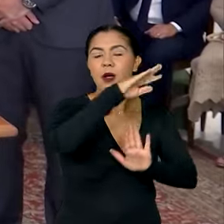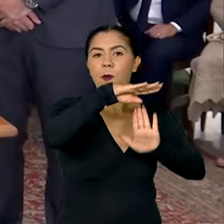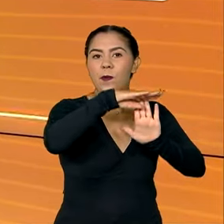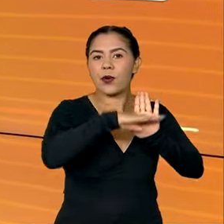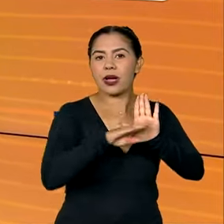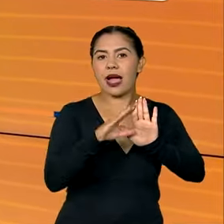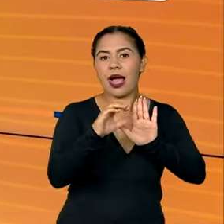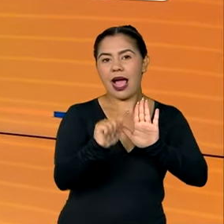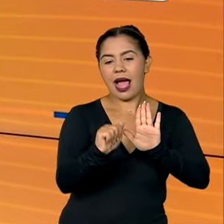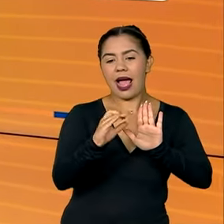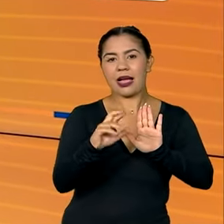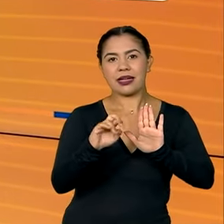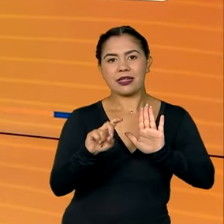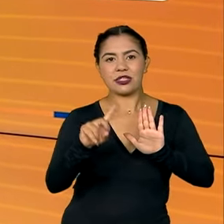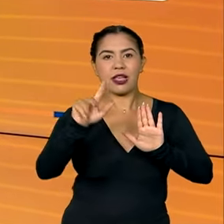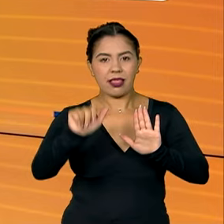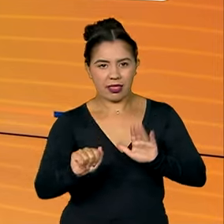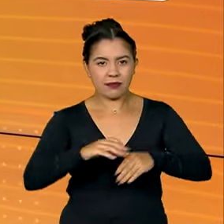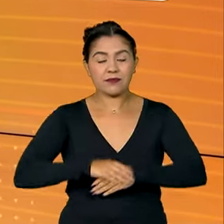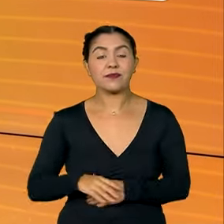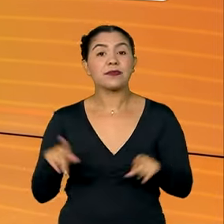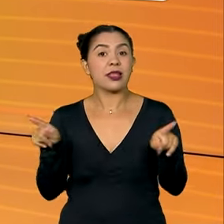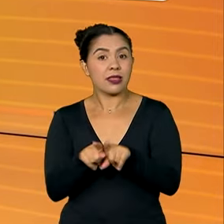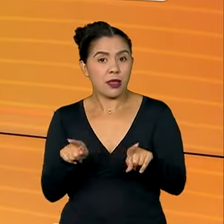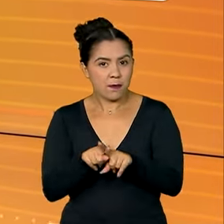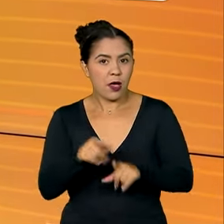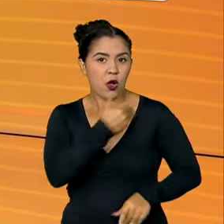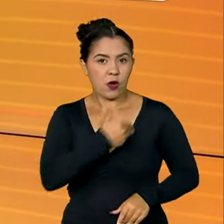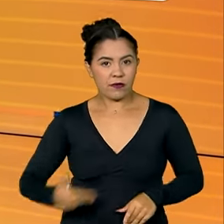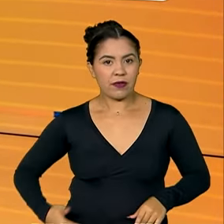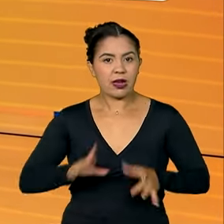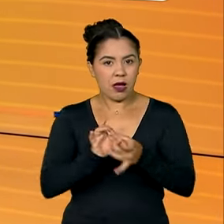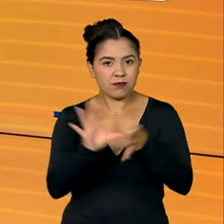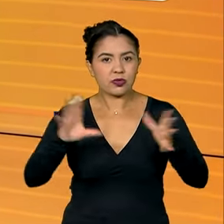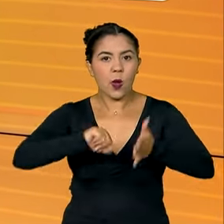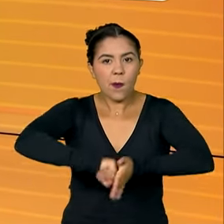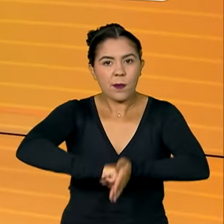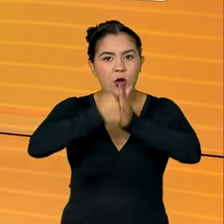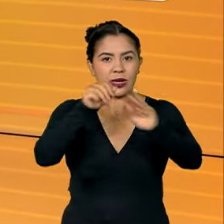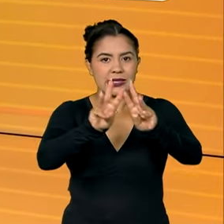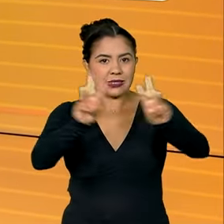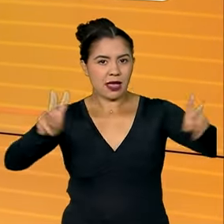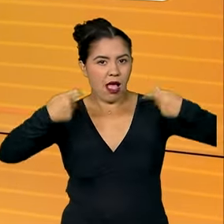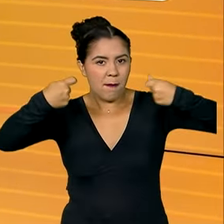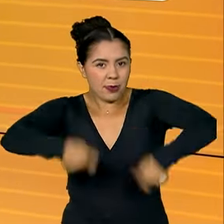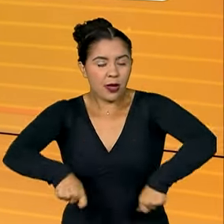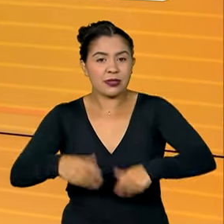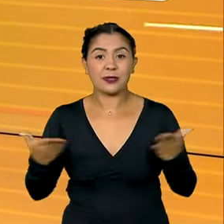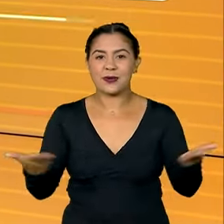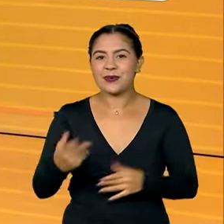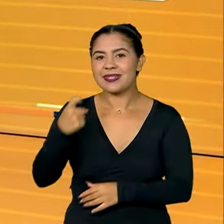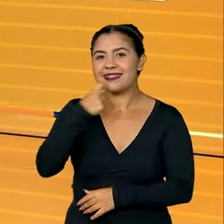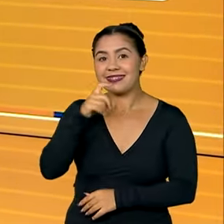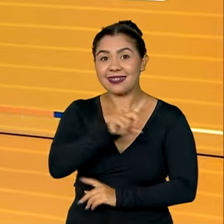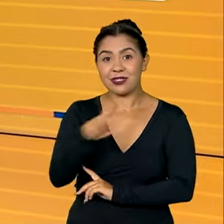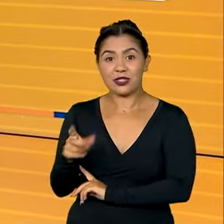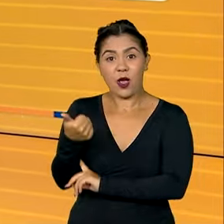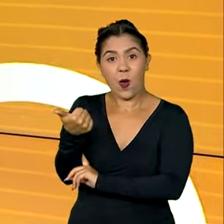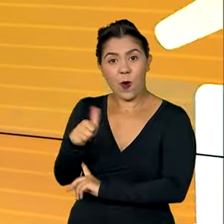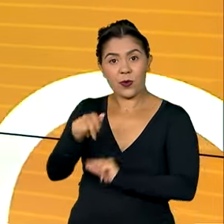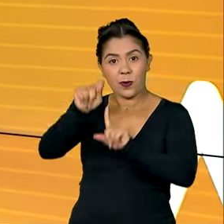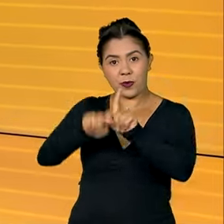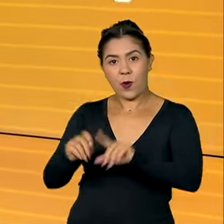passo. E mais, o governo inicia o bloqueio de mais de 2 mil sites de apostas. Sexta-feira, 11 de